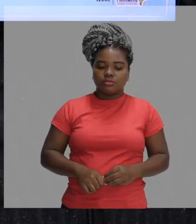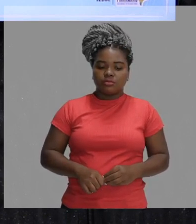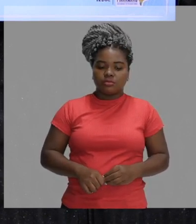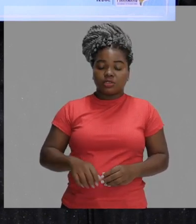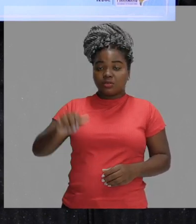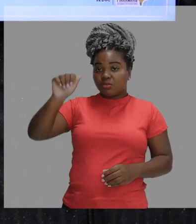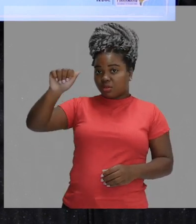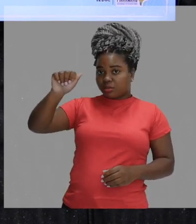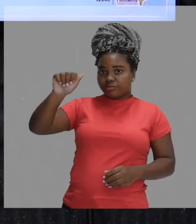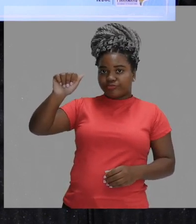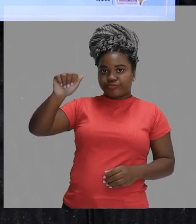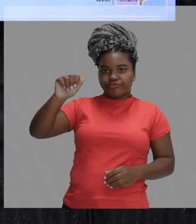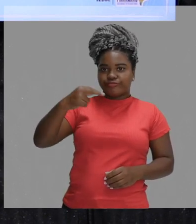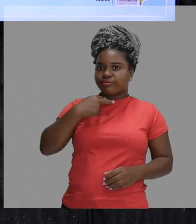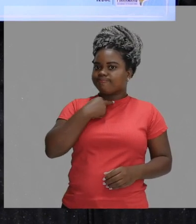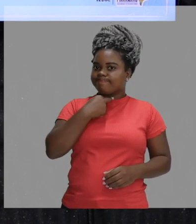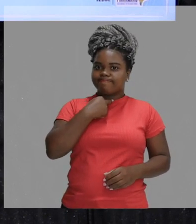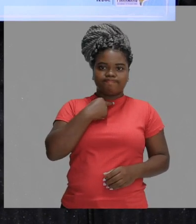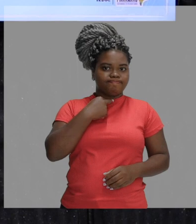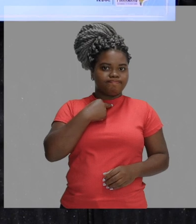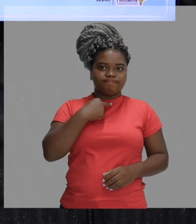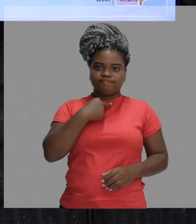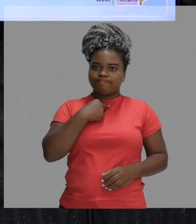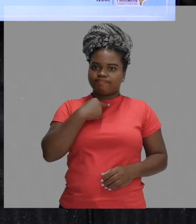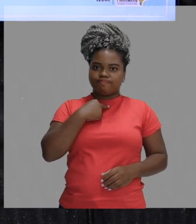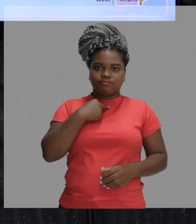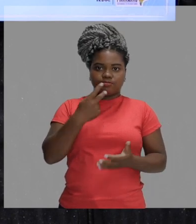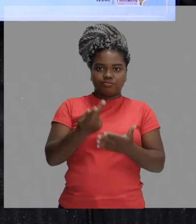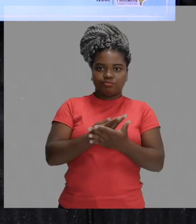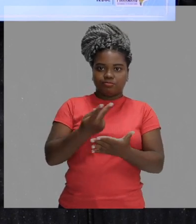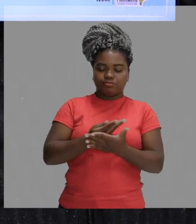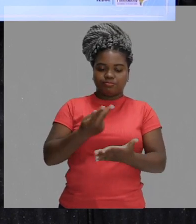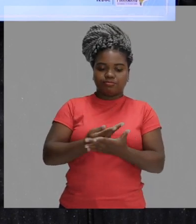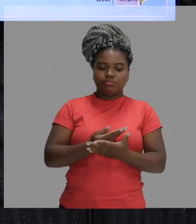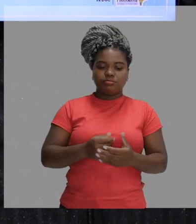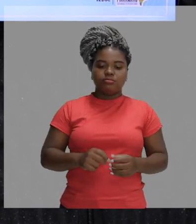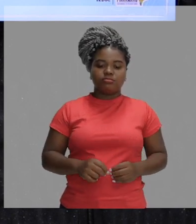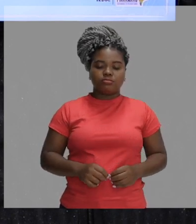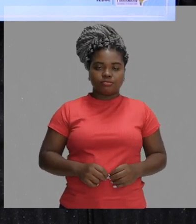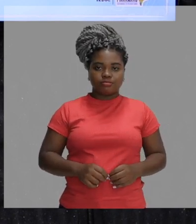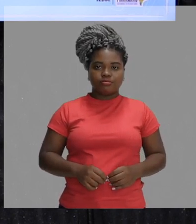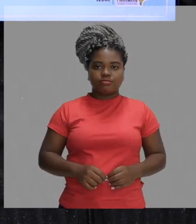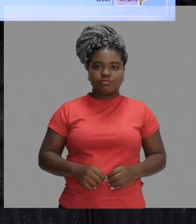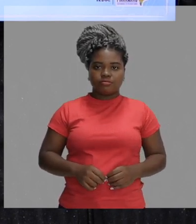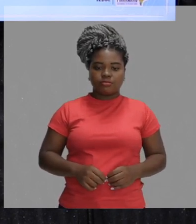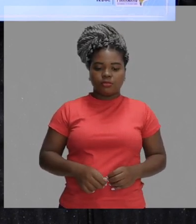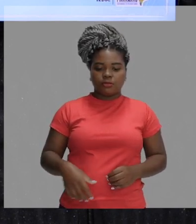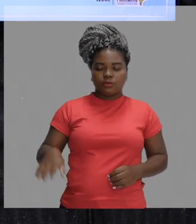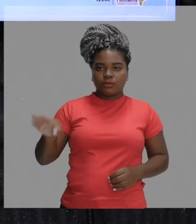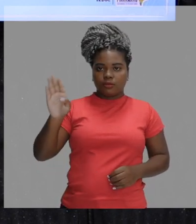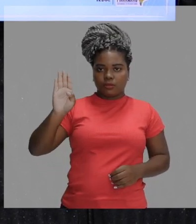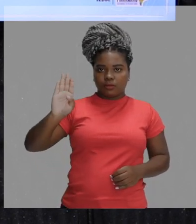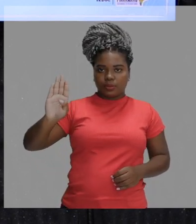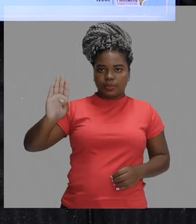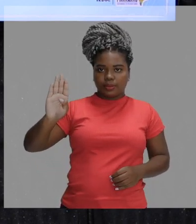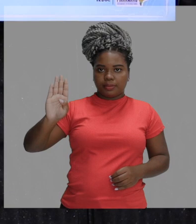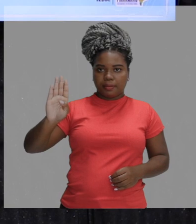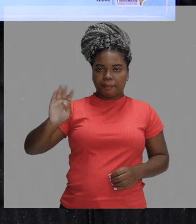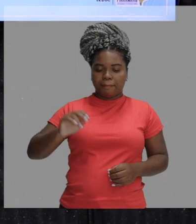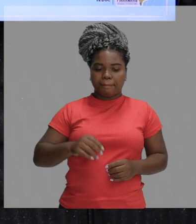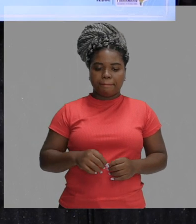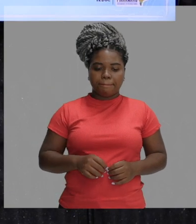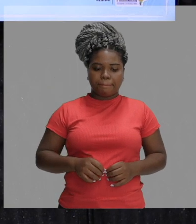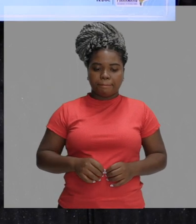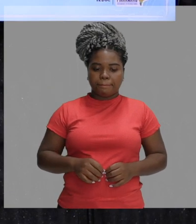não pode ser a letra A porque não se trata do sentido de propagação. Ok? E se no cruzamento. Na letra B,